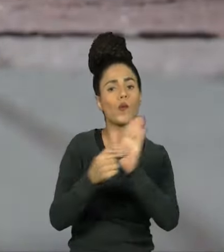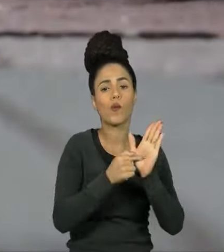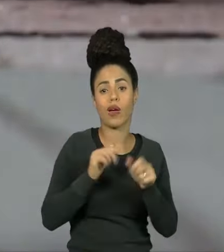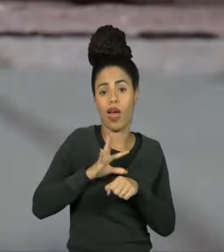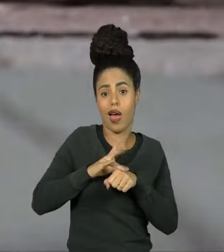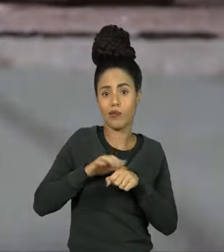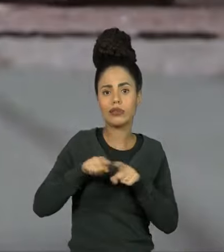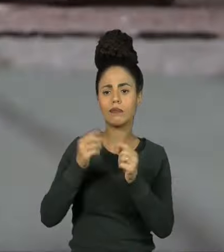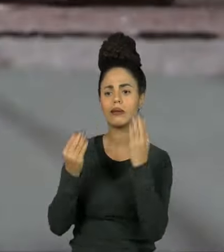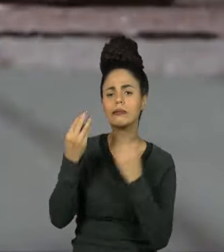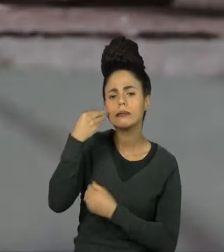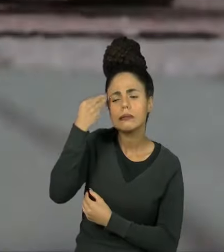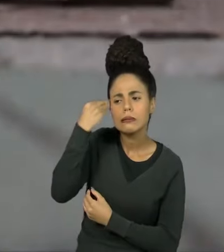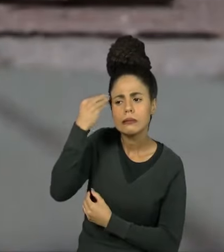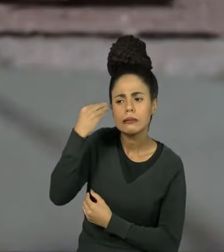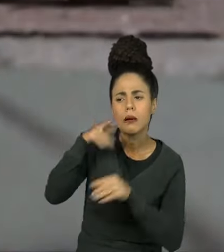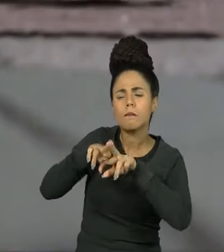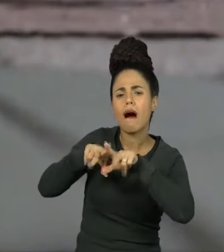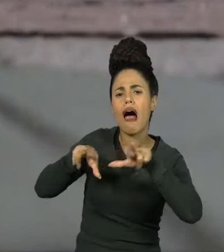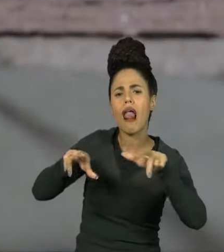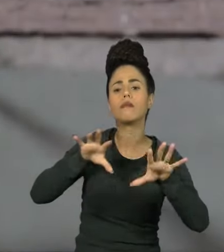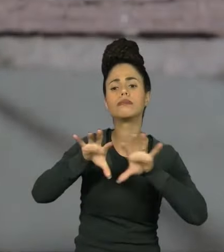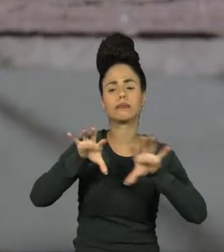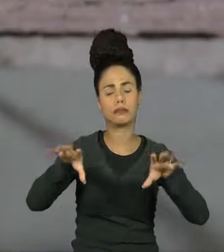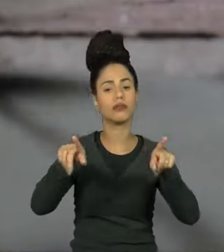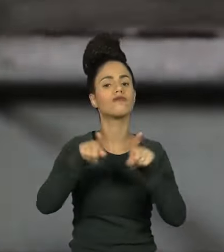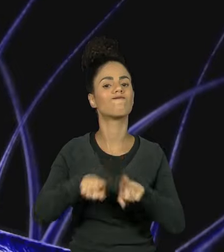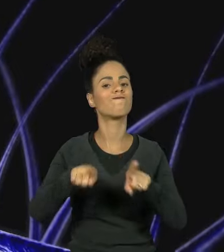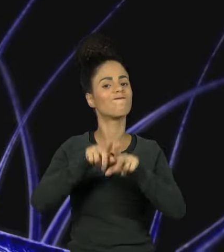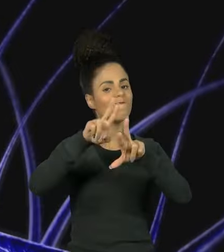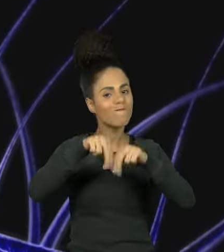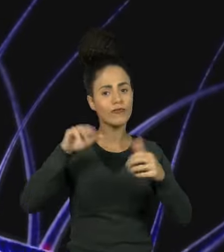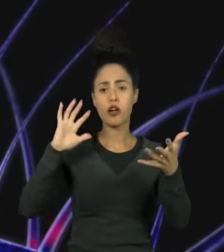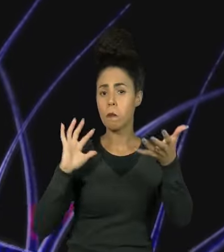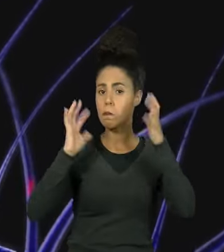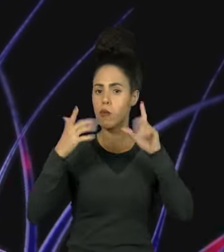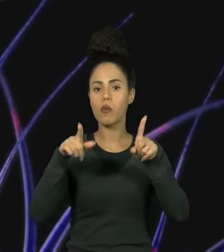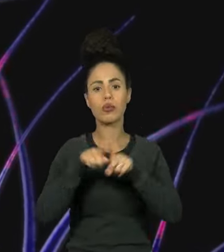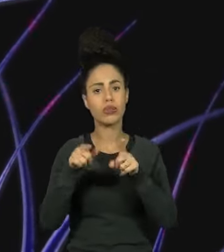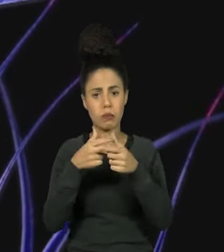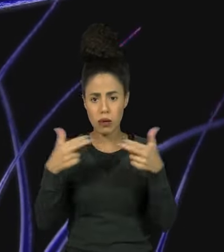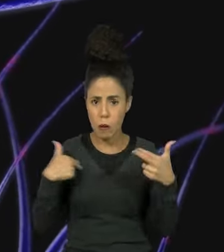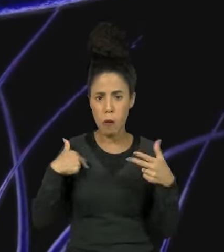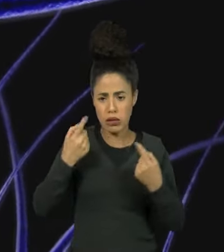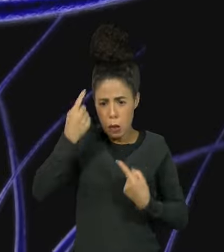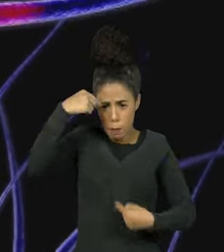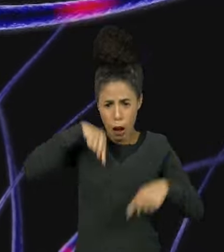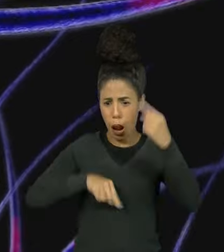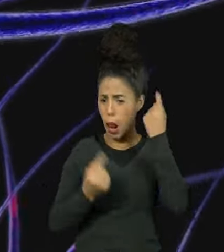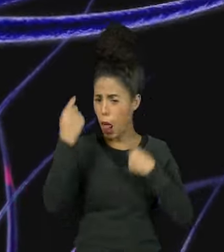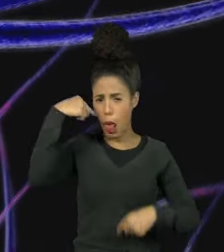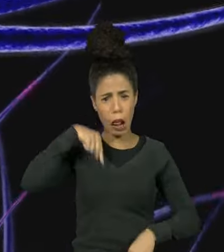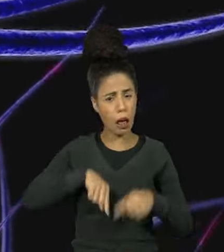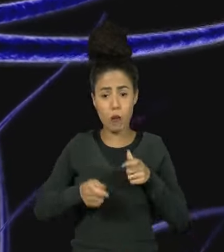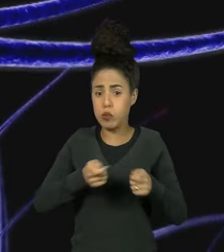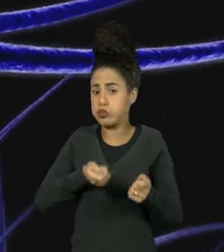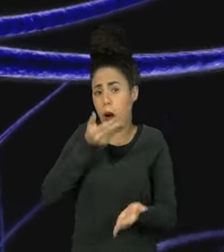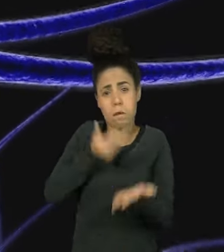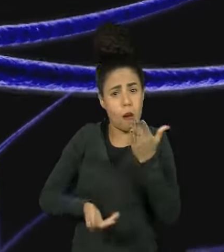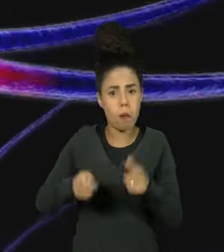psiquiátricas são impactadas pelas mudanças climáticas, com aumento de descompensações e até